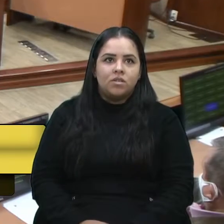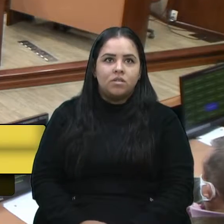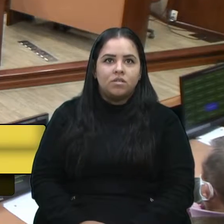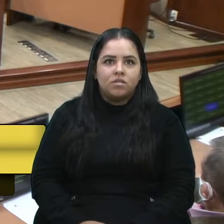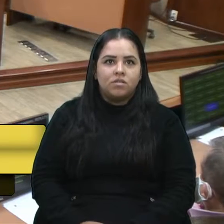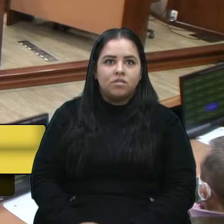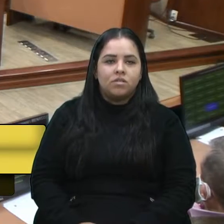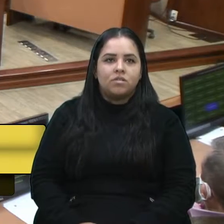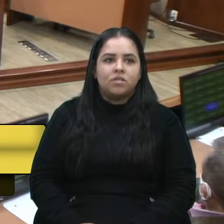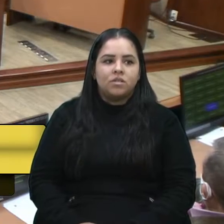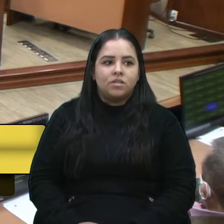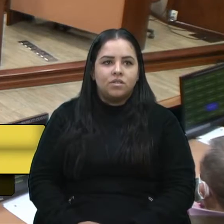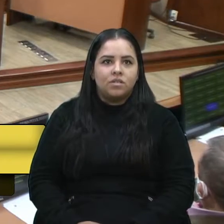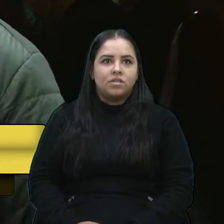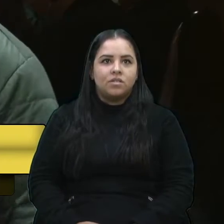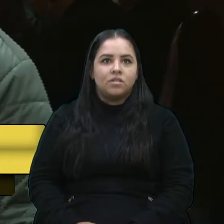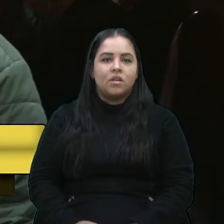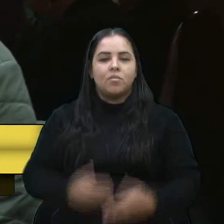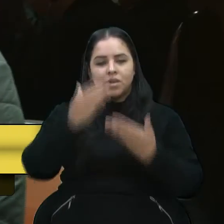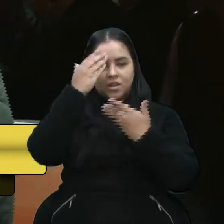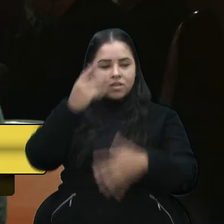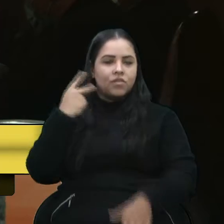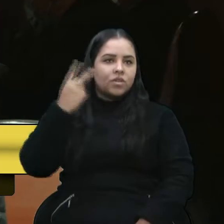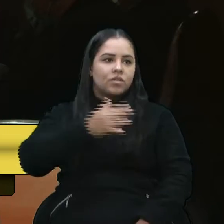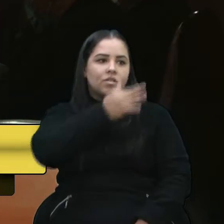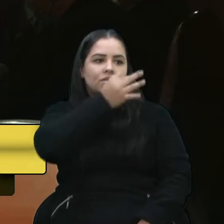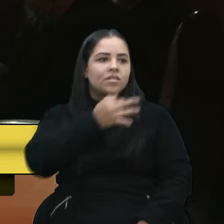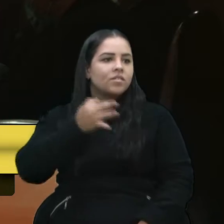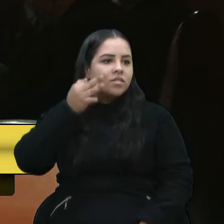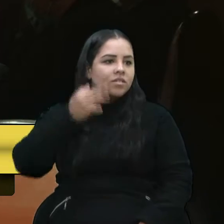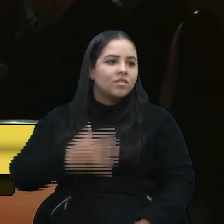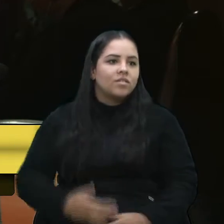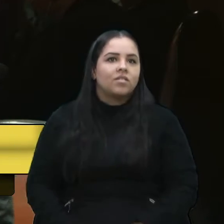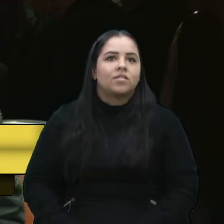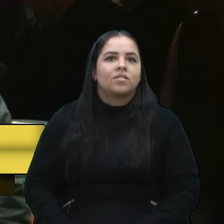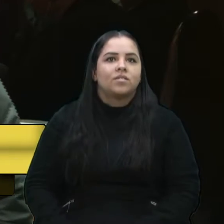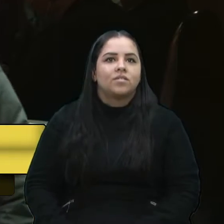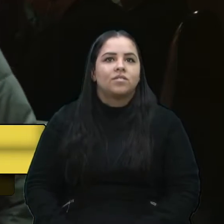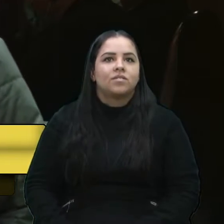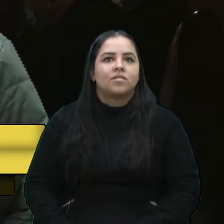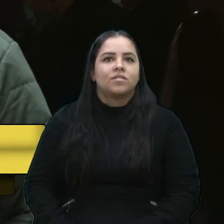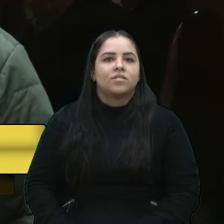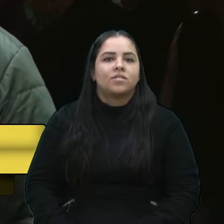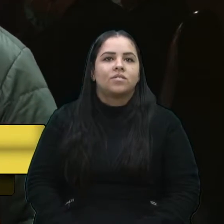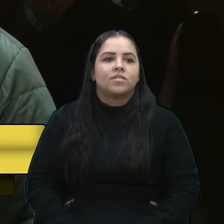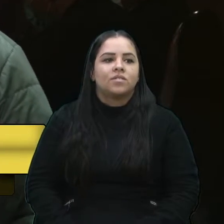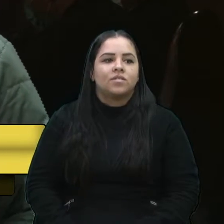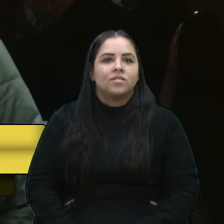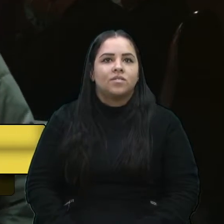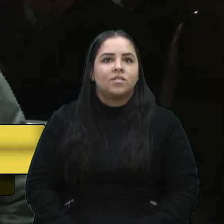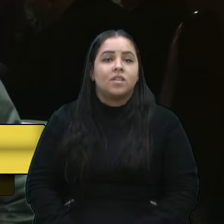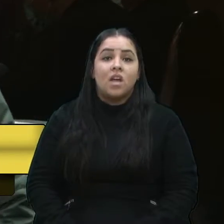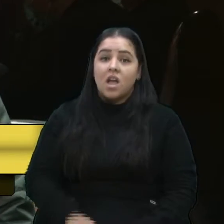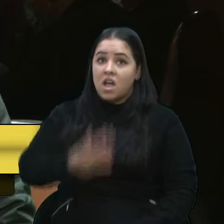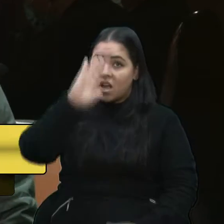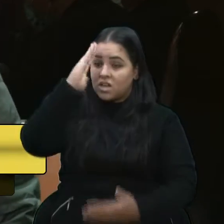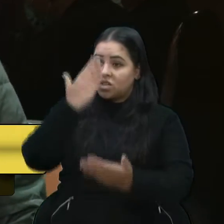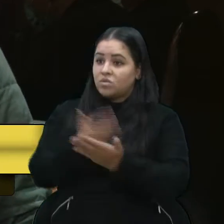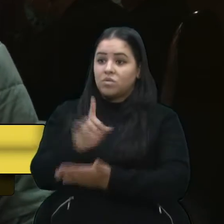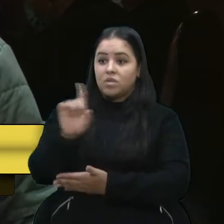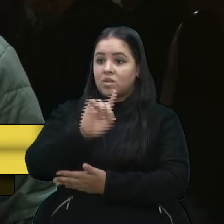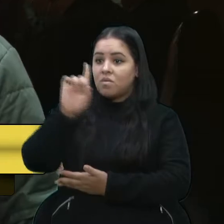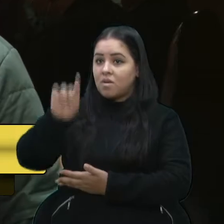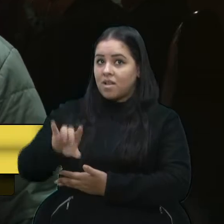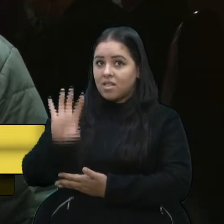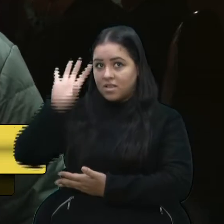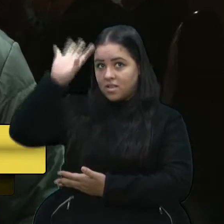Obrigado, vereadora Tati. Eu só quero, eu vejo que, não acredito que seja a decisão do prefeito Adiló,